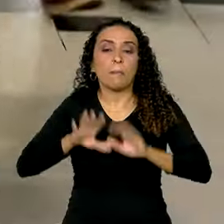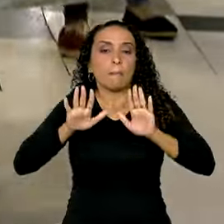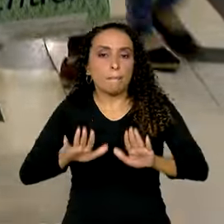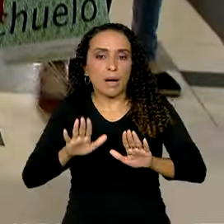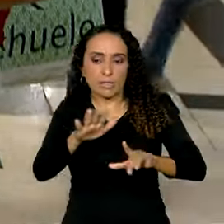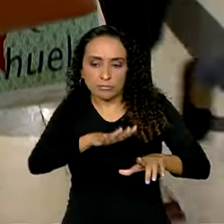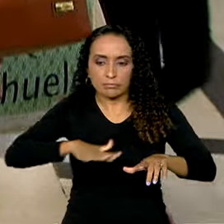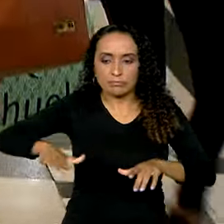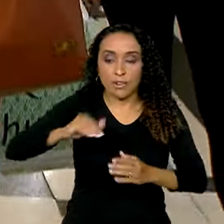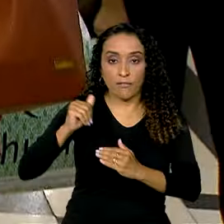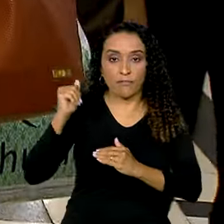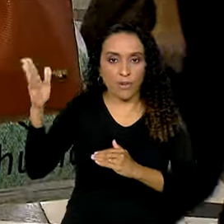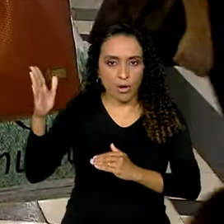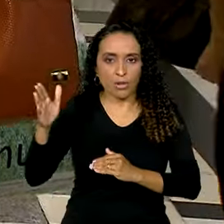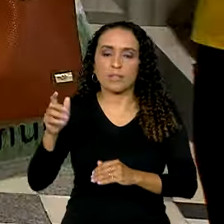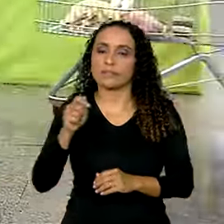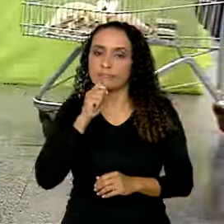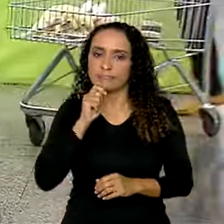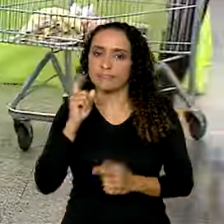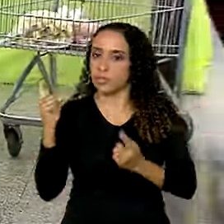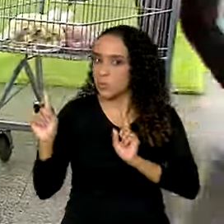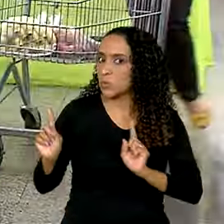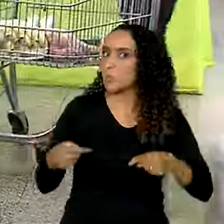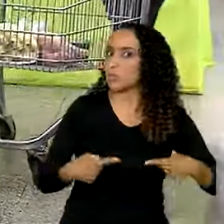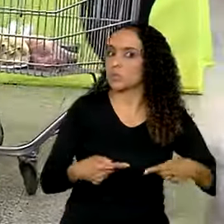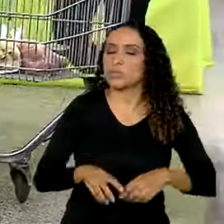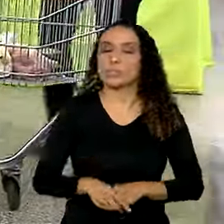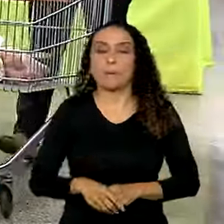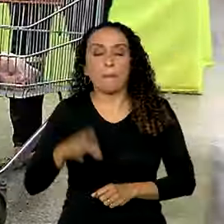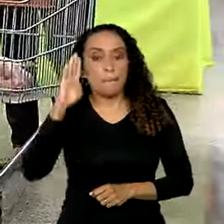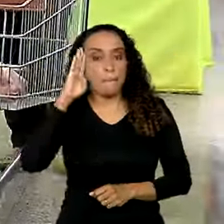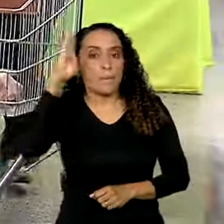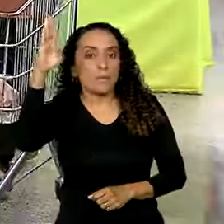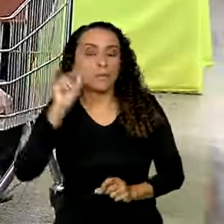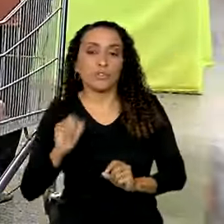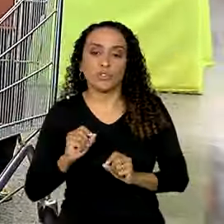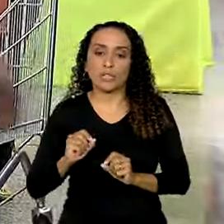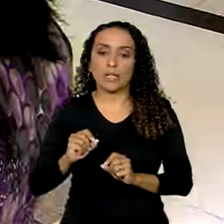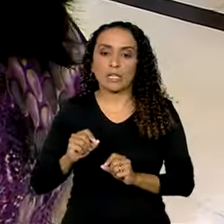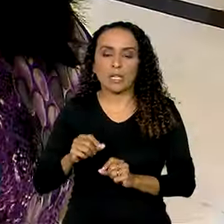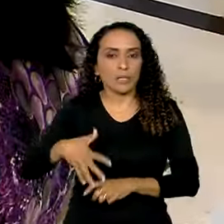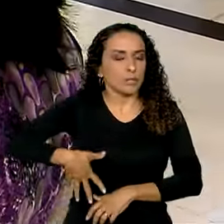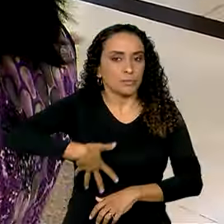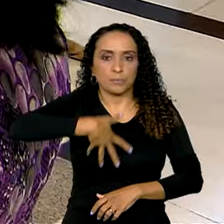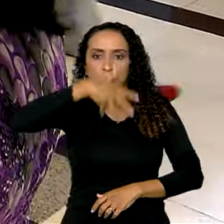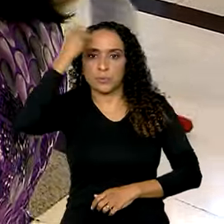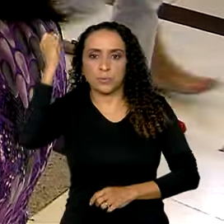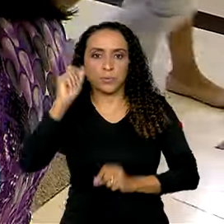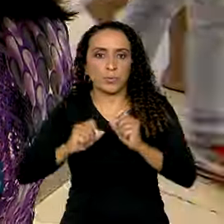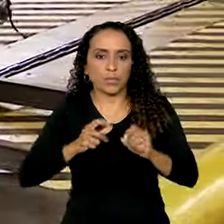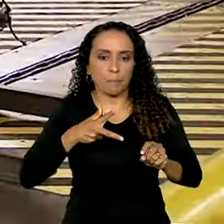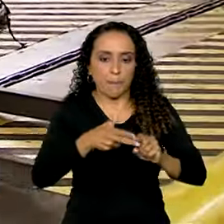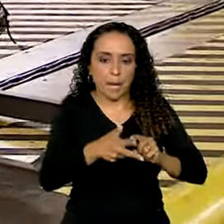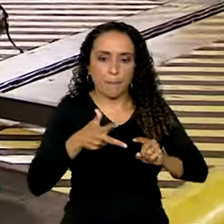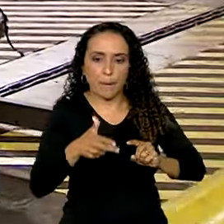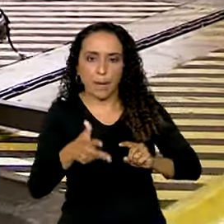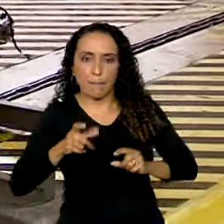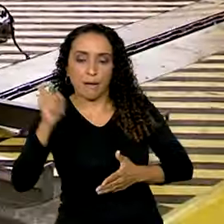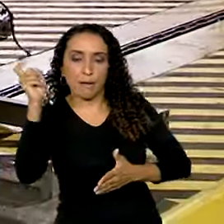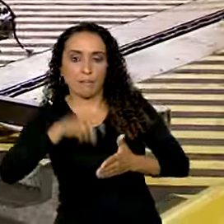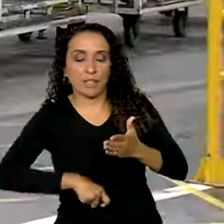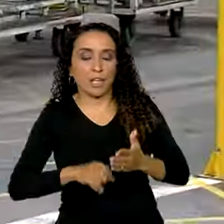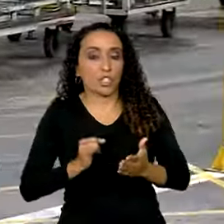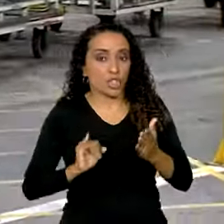cenário externo ainda é desafiador, especialmente na velocidade de cortes das taxas de